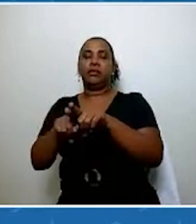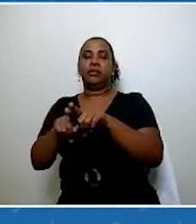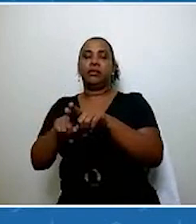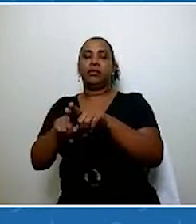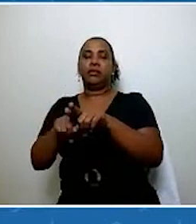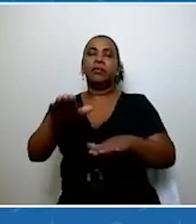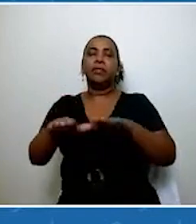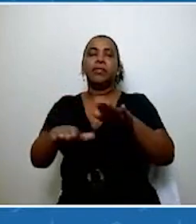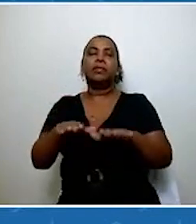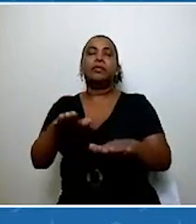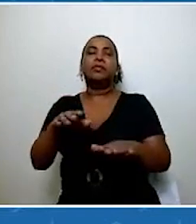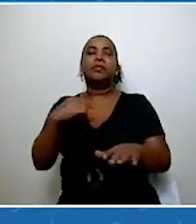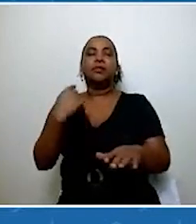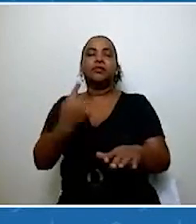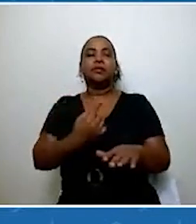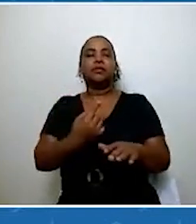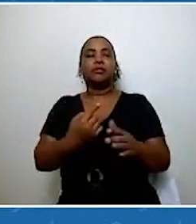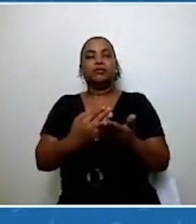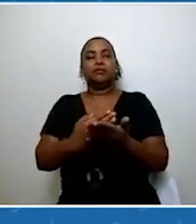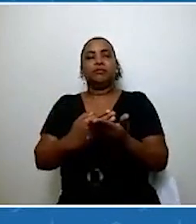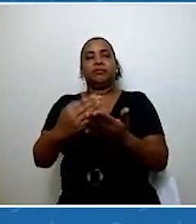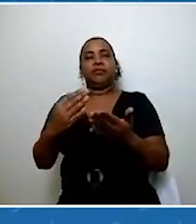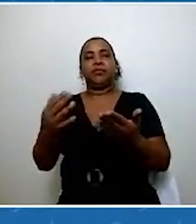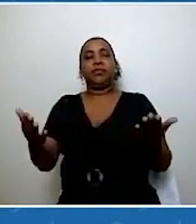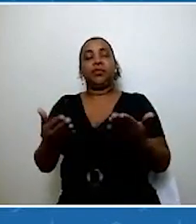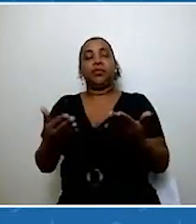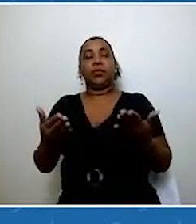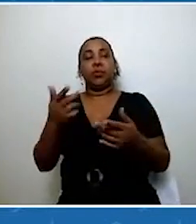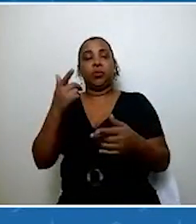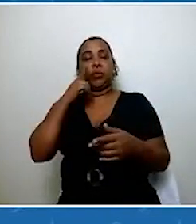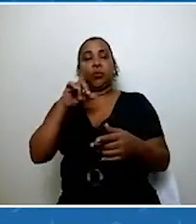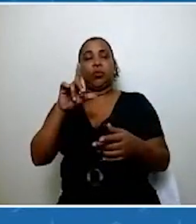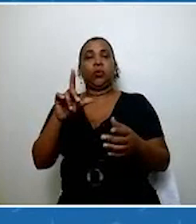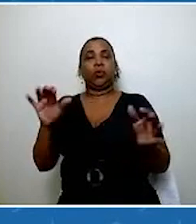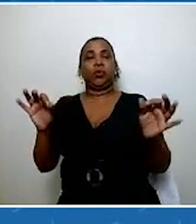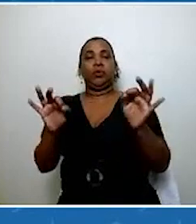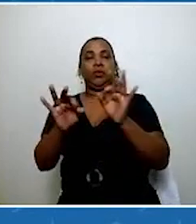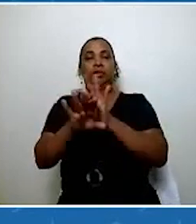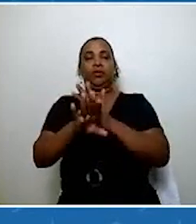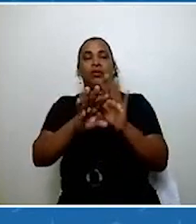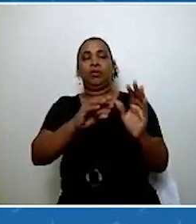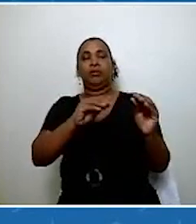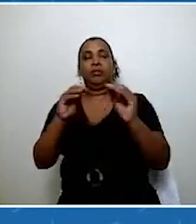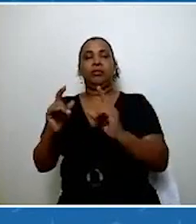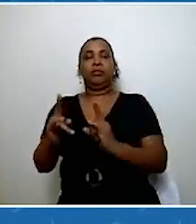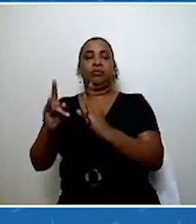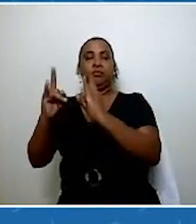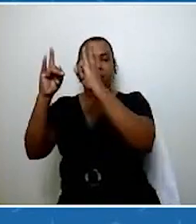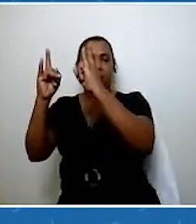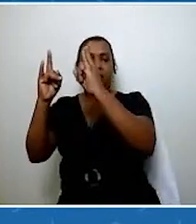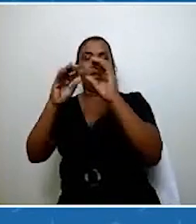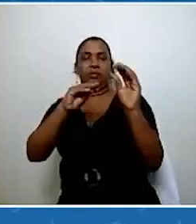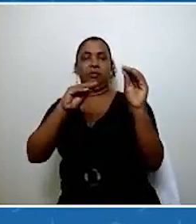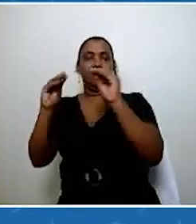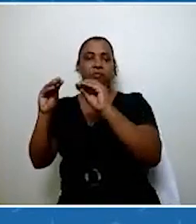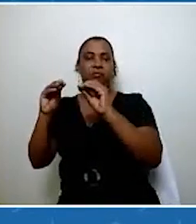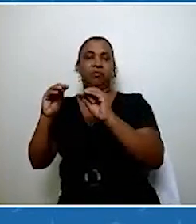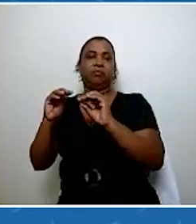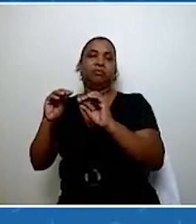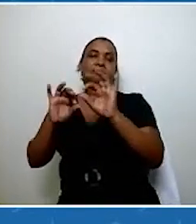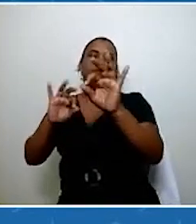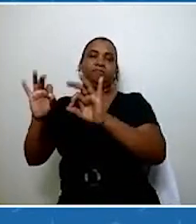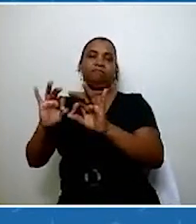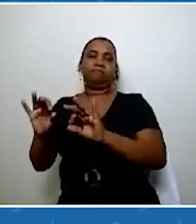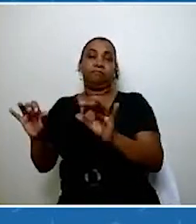logo a gente consiga concluir a mudança dos gabinetes para cá, porque aí a já vai ter aí a possibilidade de medir